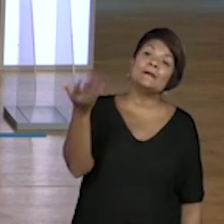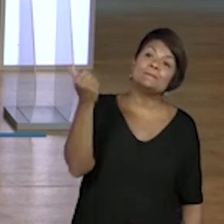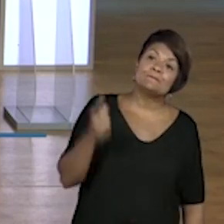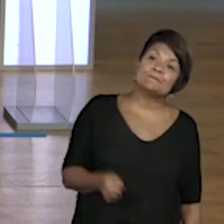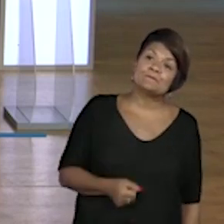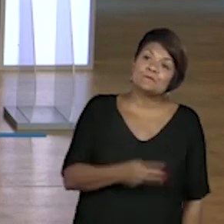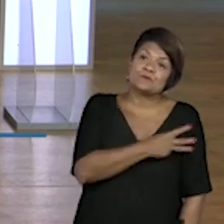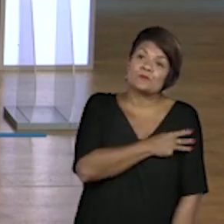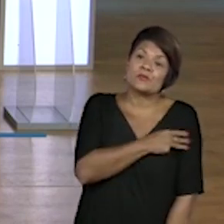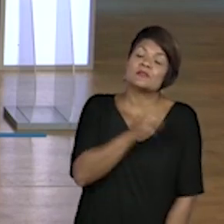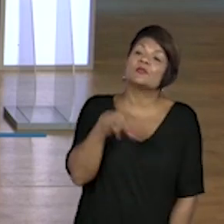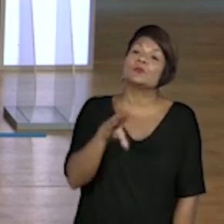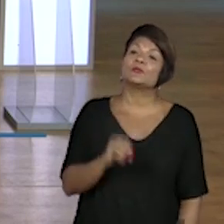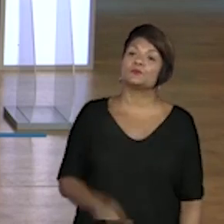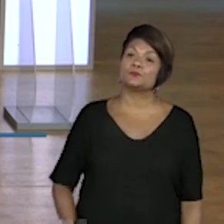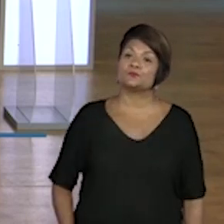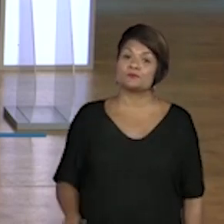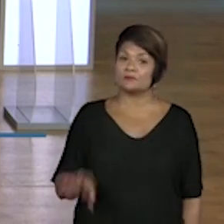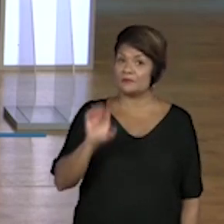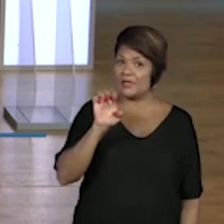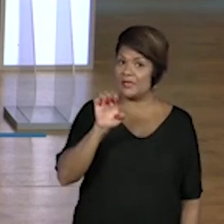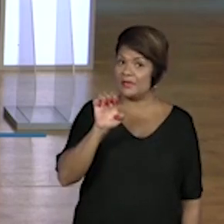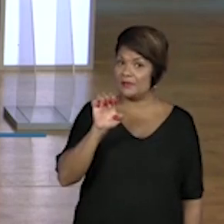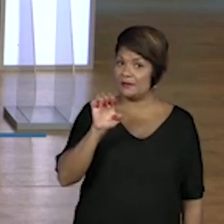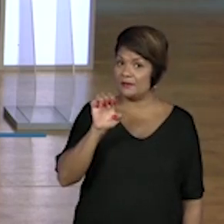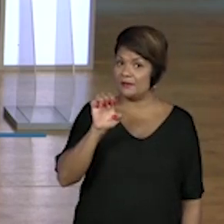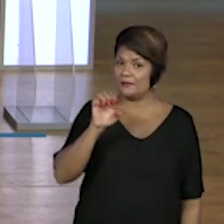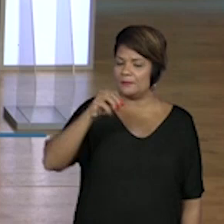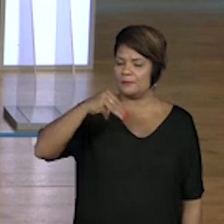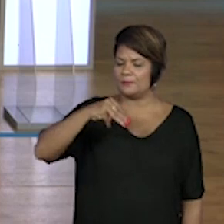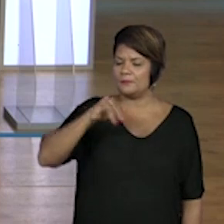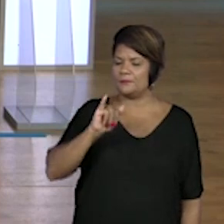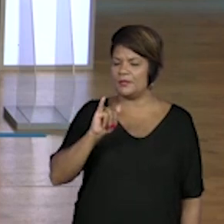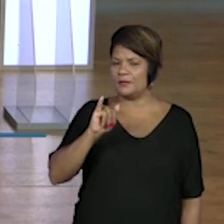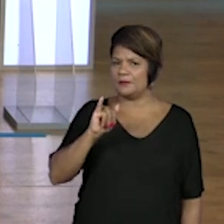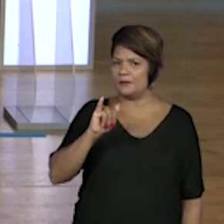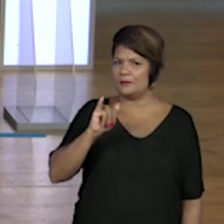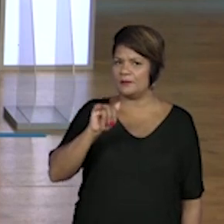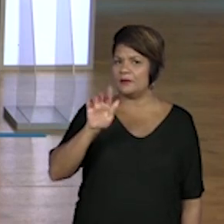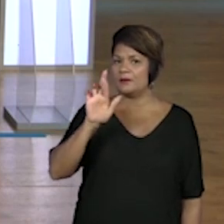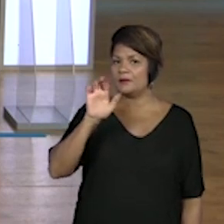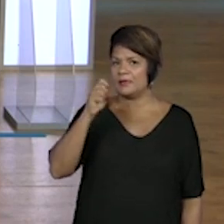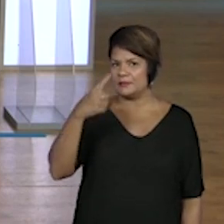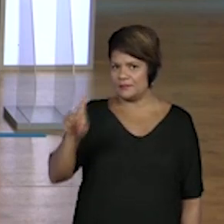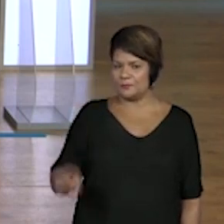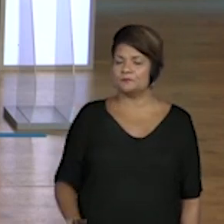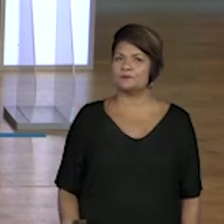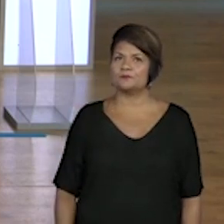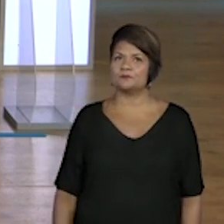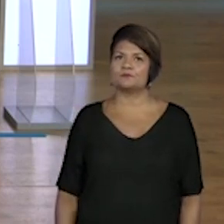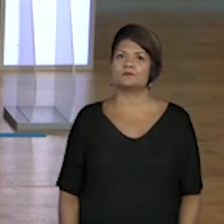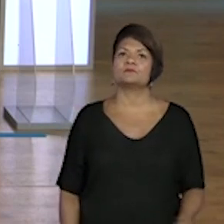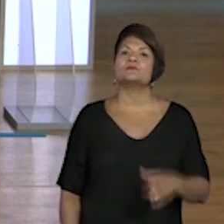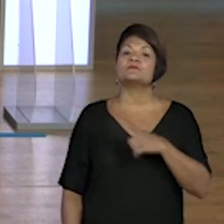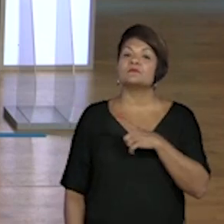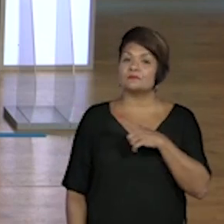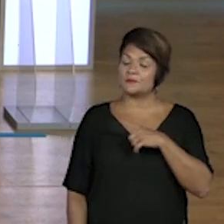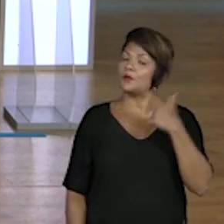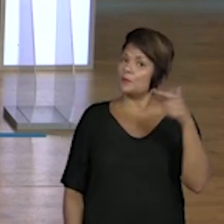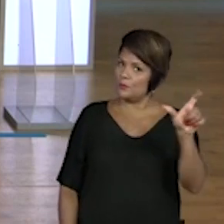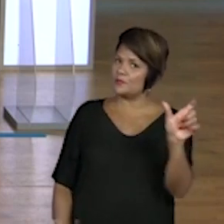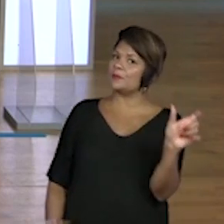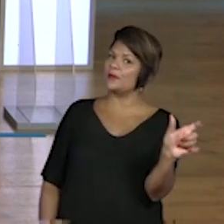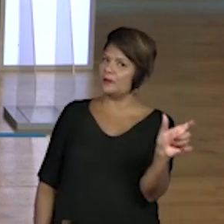o que significa essa palavra emigração? Porque nós temos outra também, né, que muda a primeira letra.